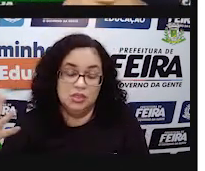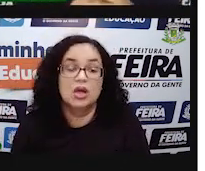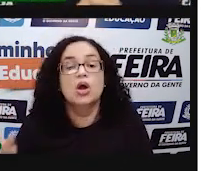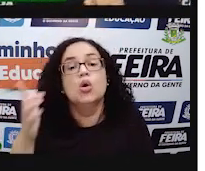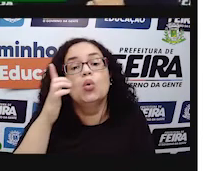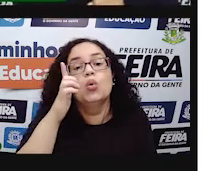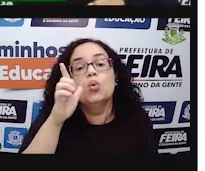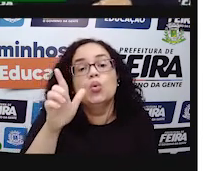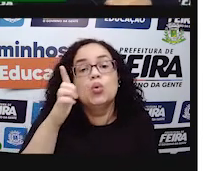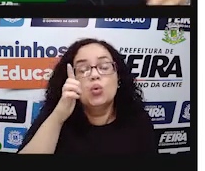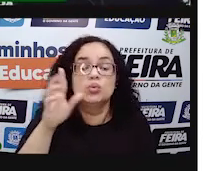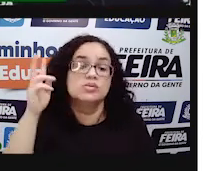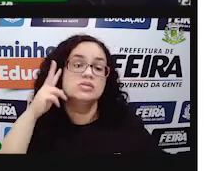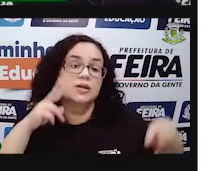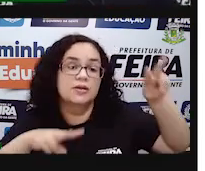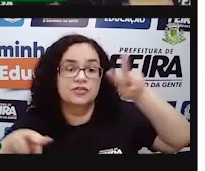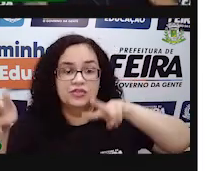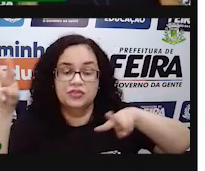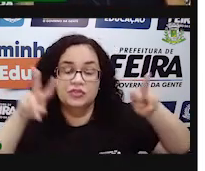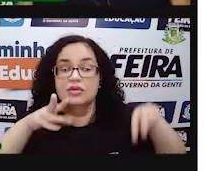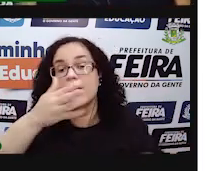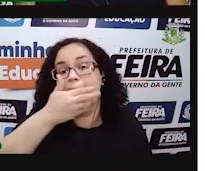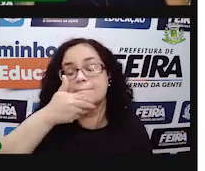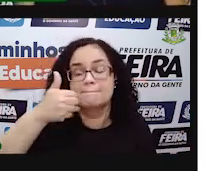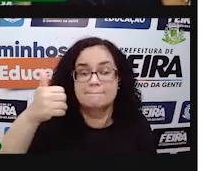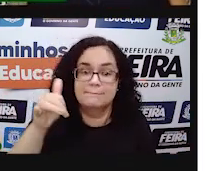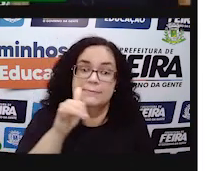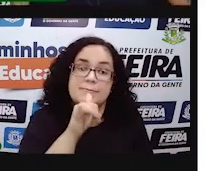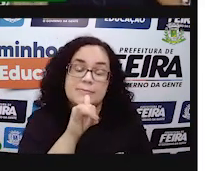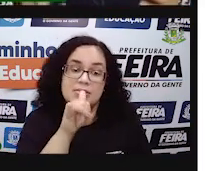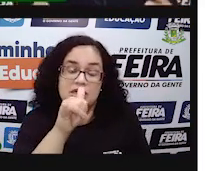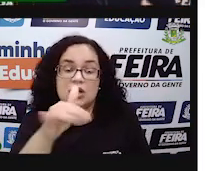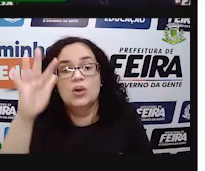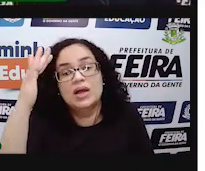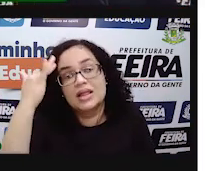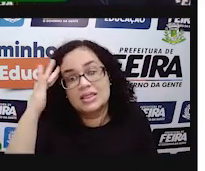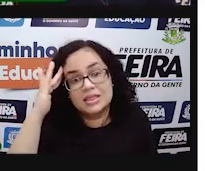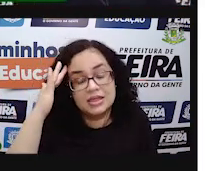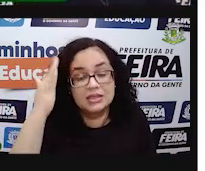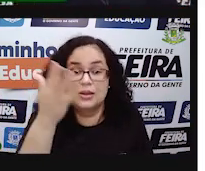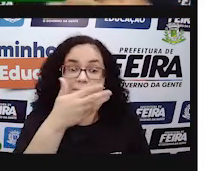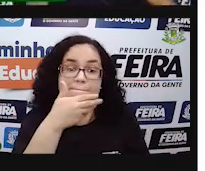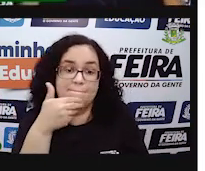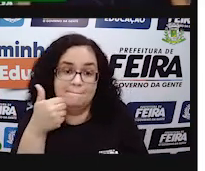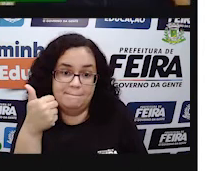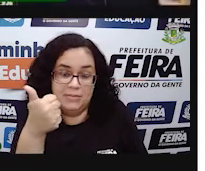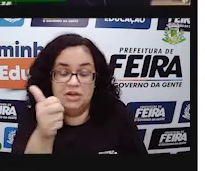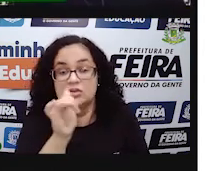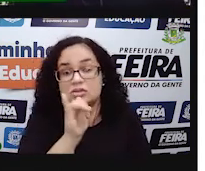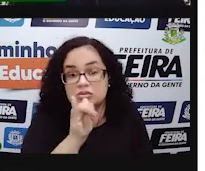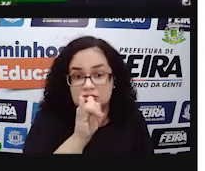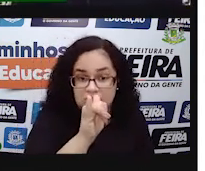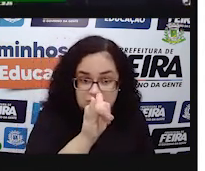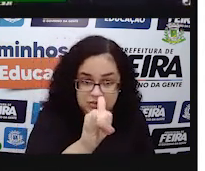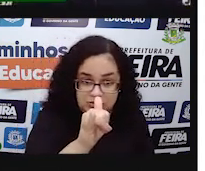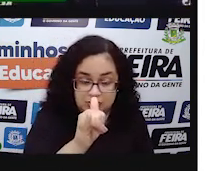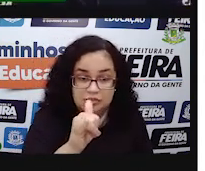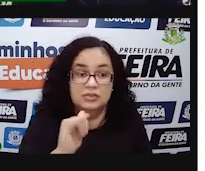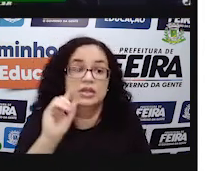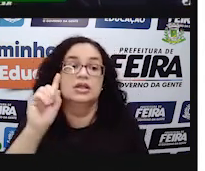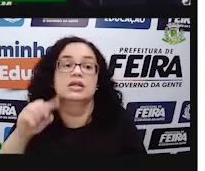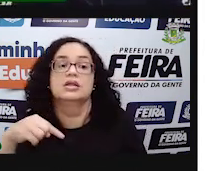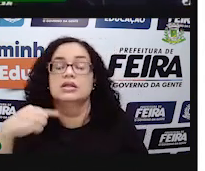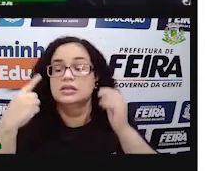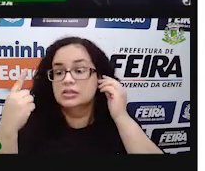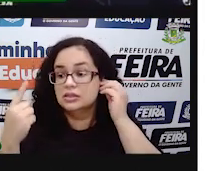E faz uma tabela para você conseguir visualizar melhor as informações e entender melhor essas